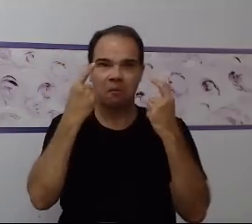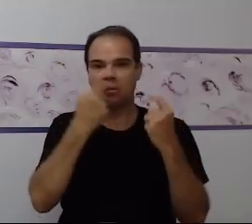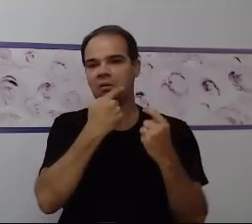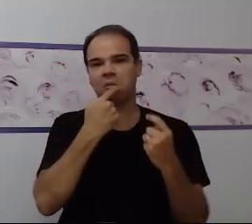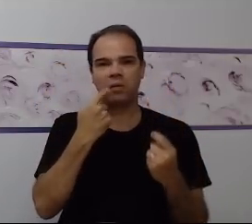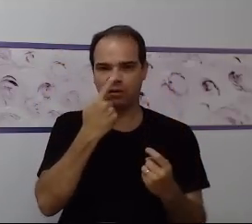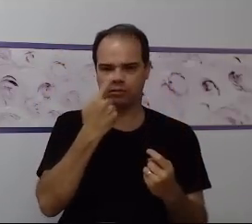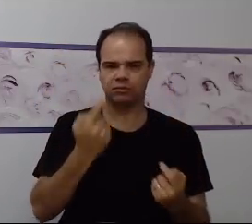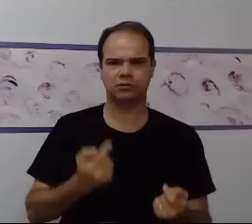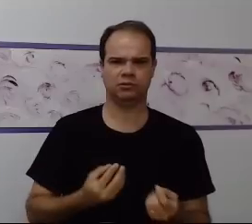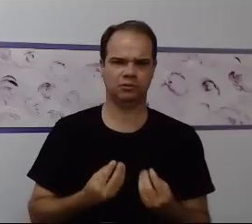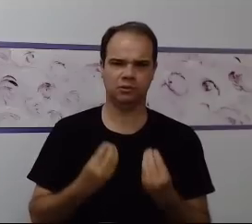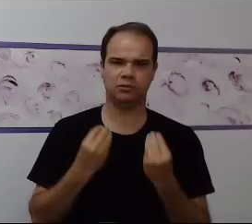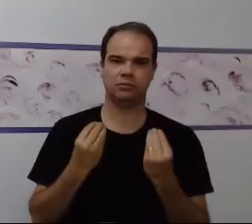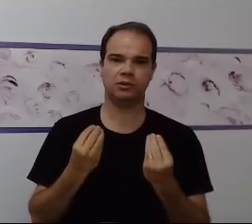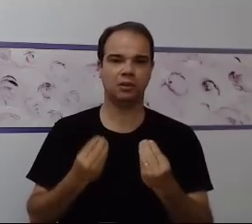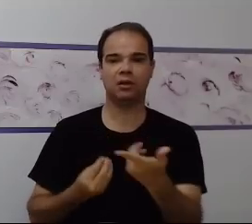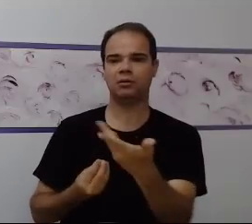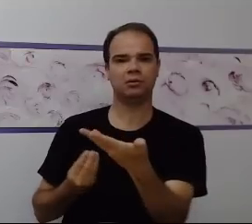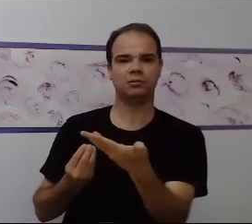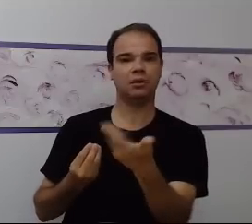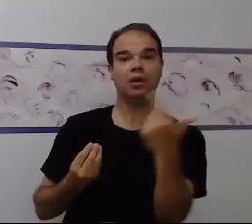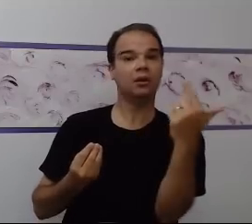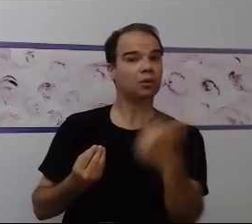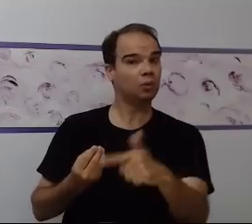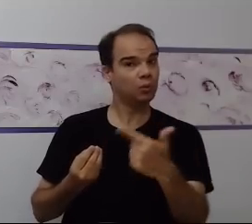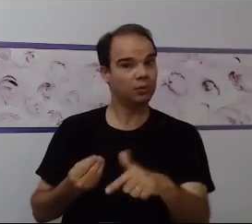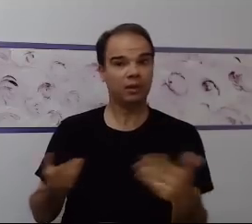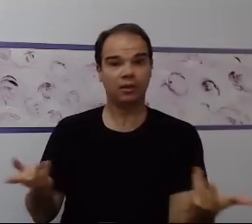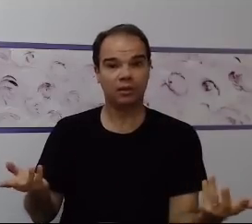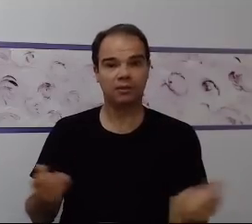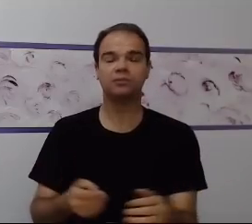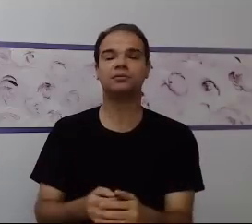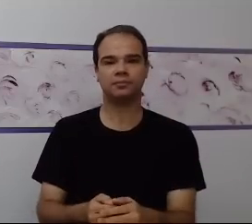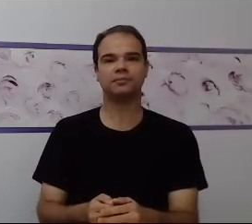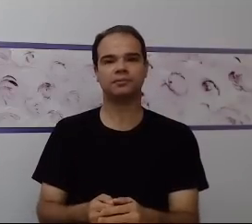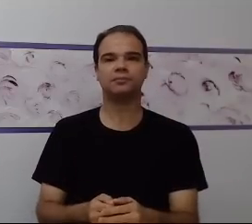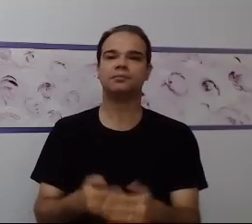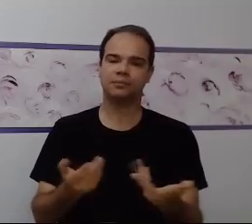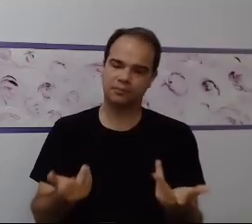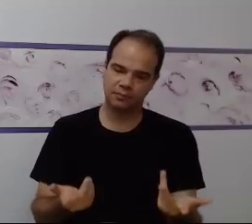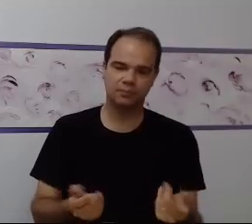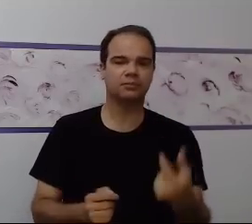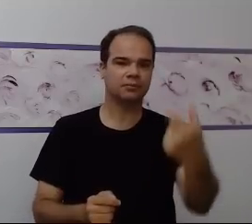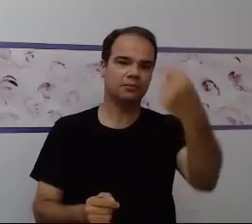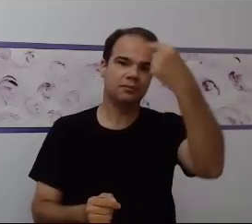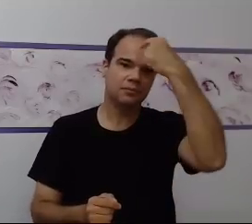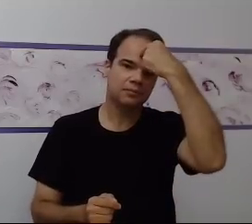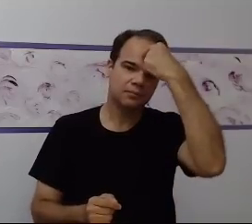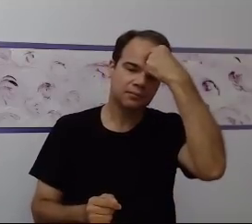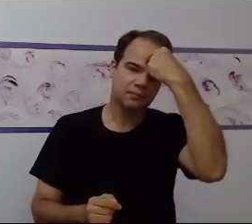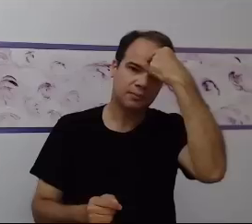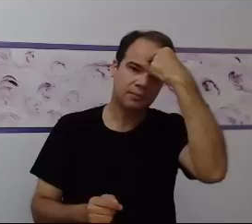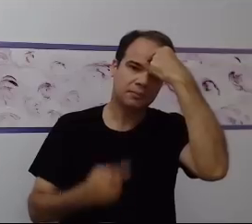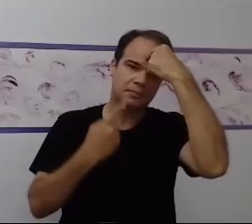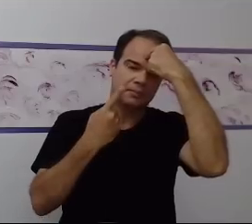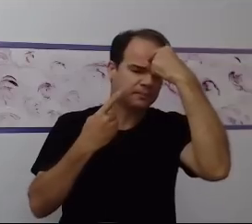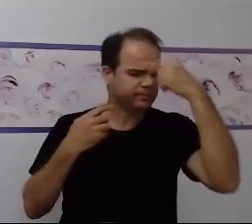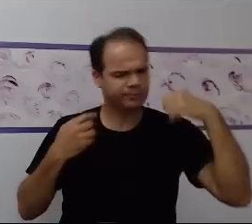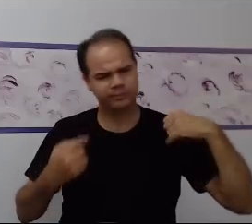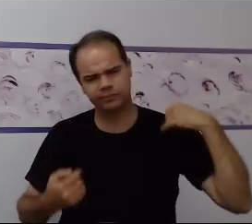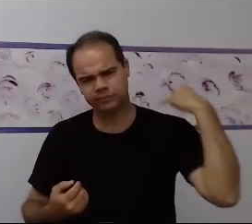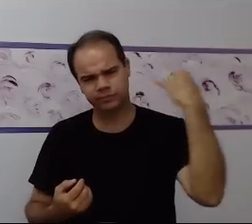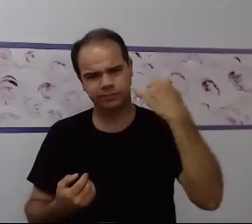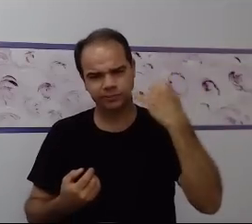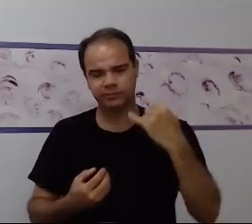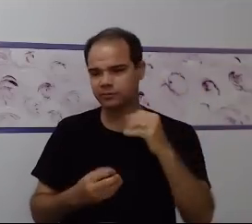intelectual também. Porque a gente também já pontuou aqui que memória operacional, memória de trabalho, memória episódica